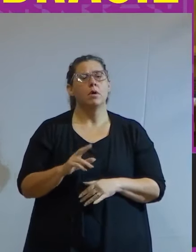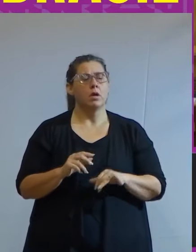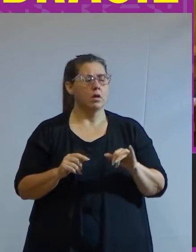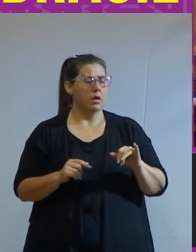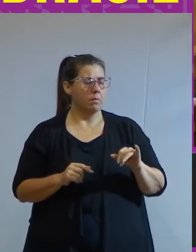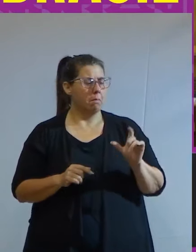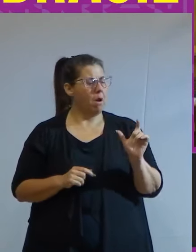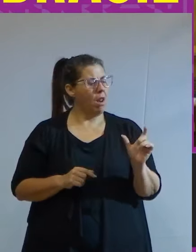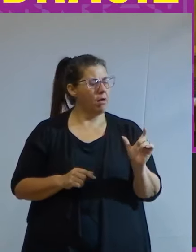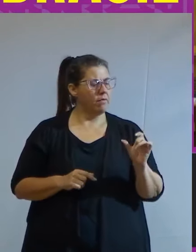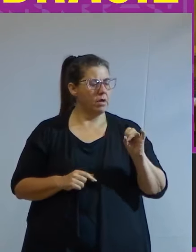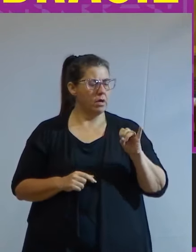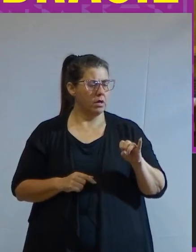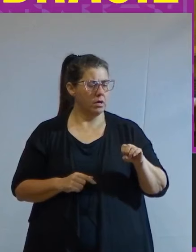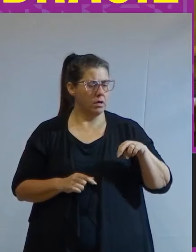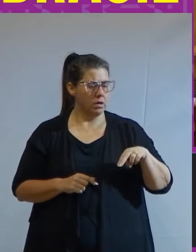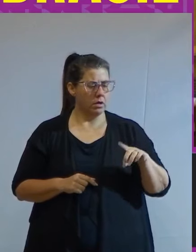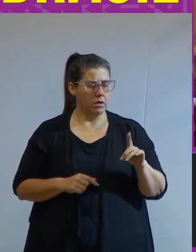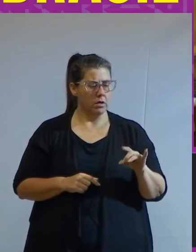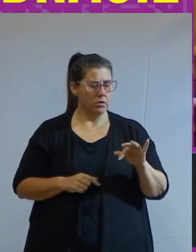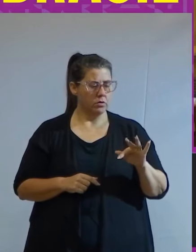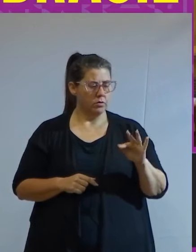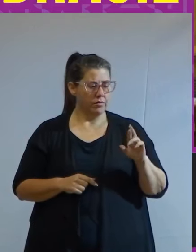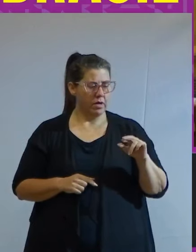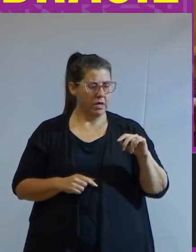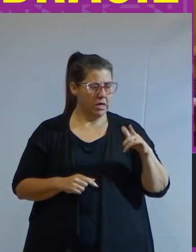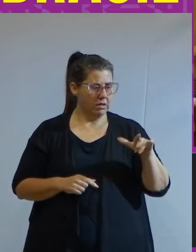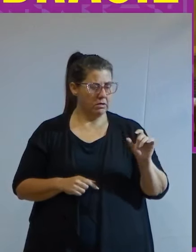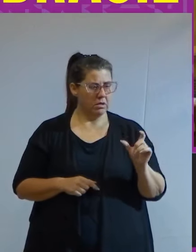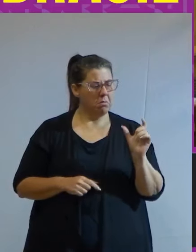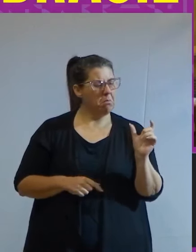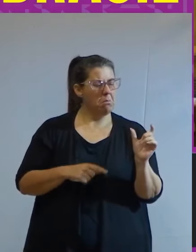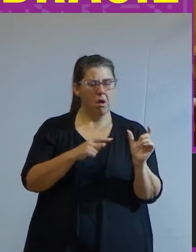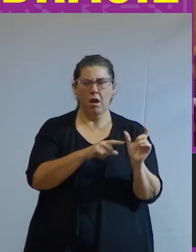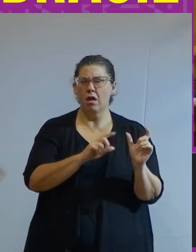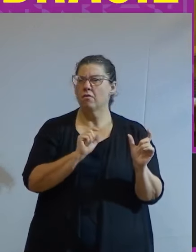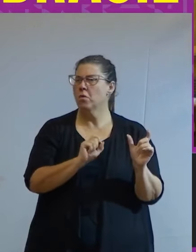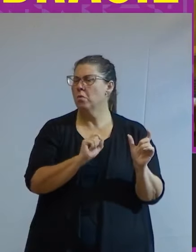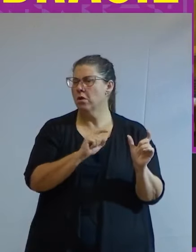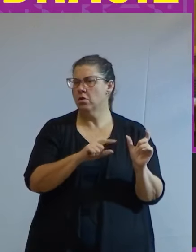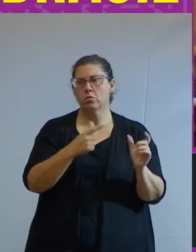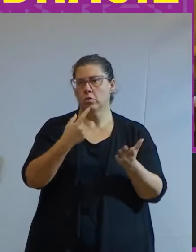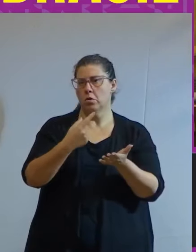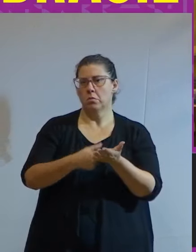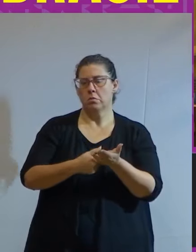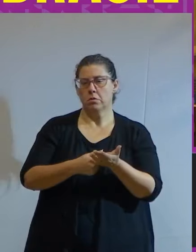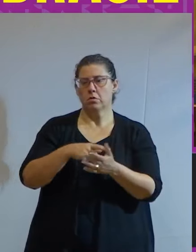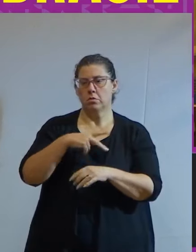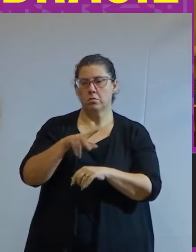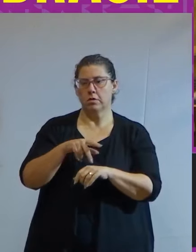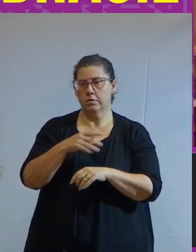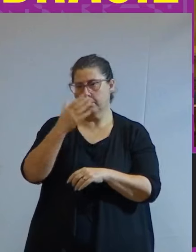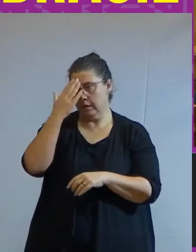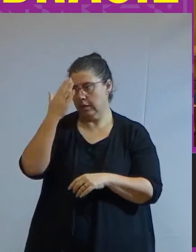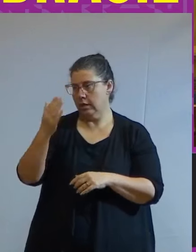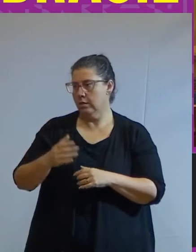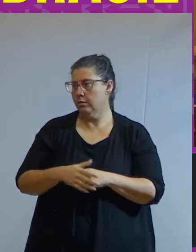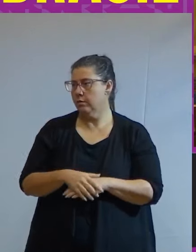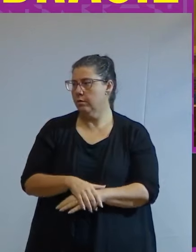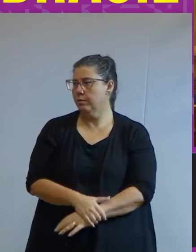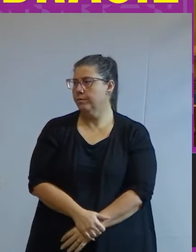classe dominante brasileira não tem compromisso com esse país muito obrigada obrigado professor Melinda